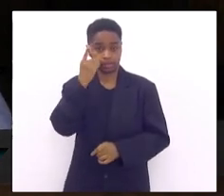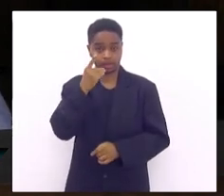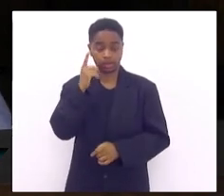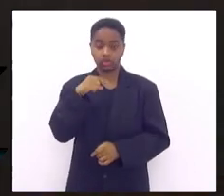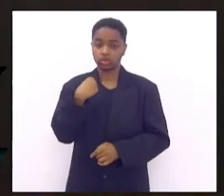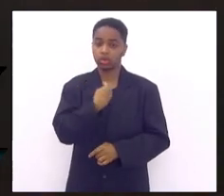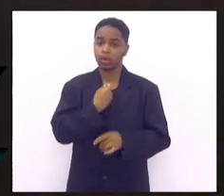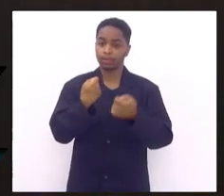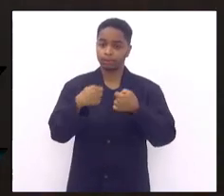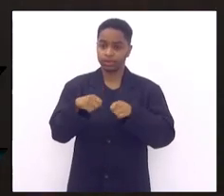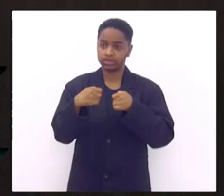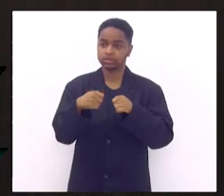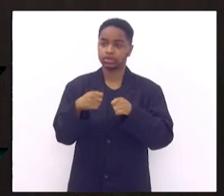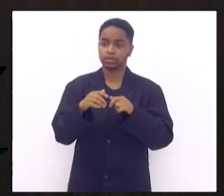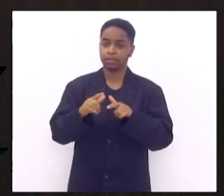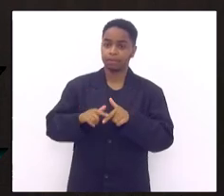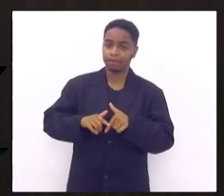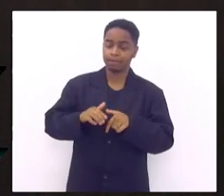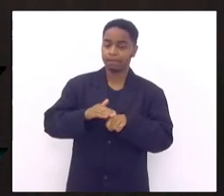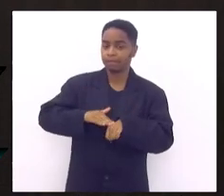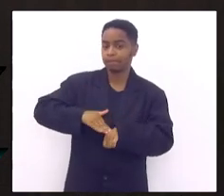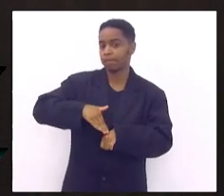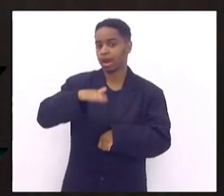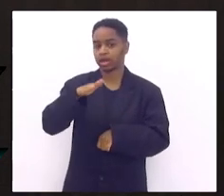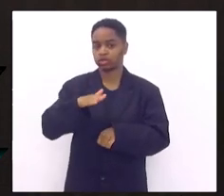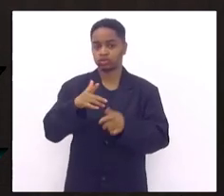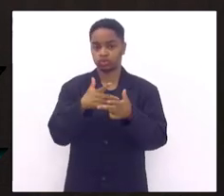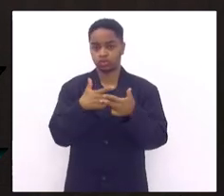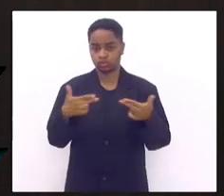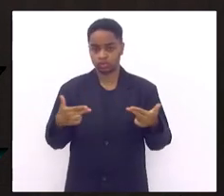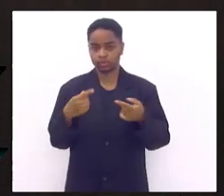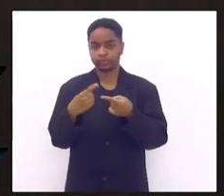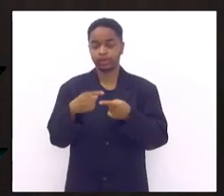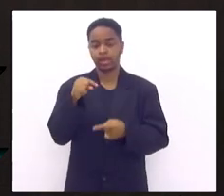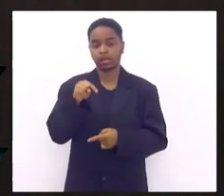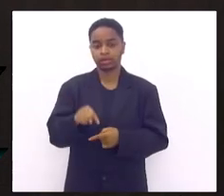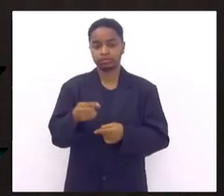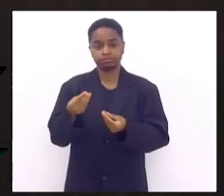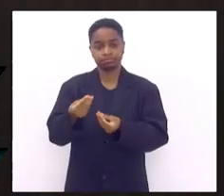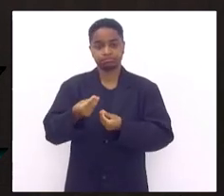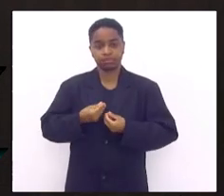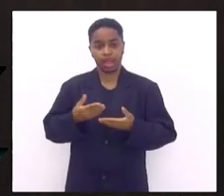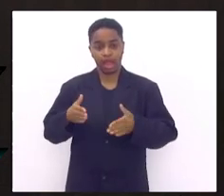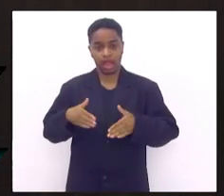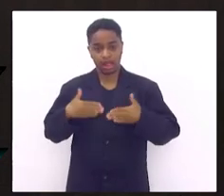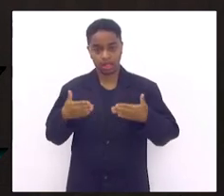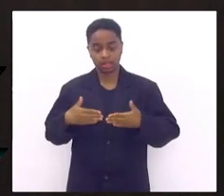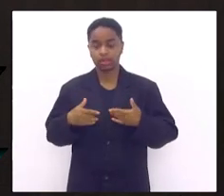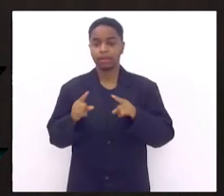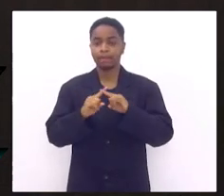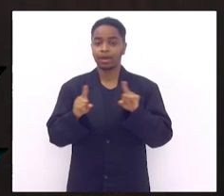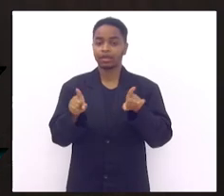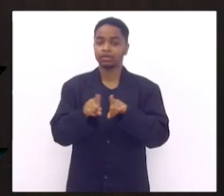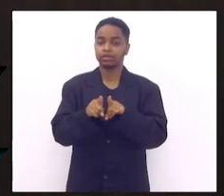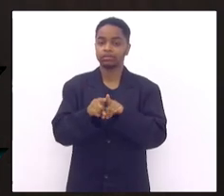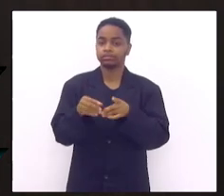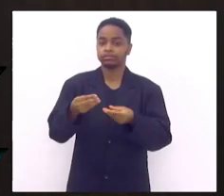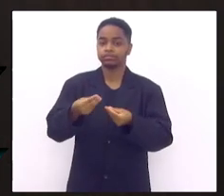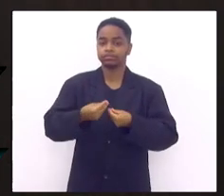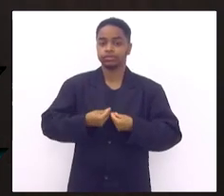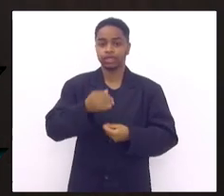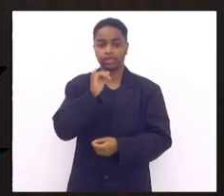de mais essa casa nos dá algumas alegrias mas também tristezas tá